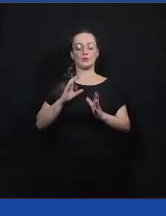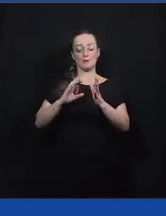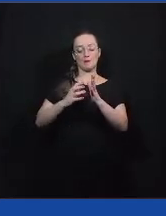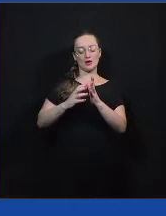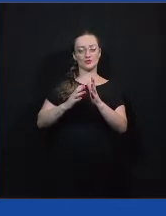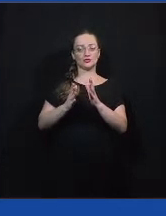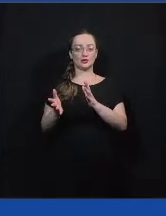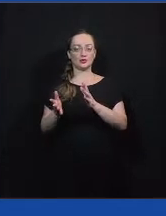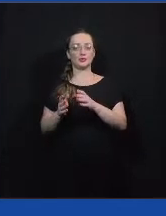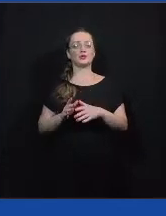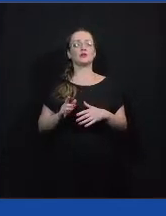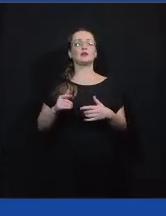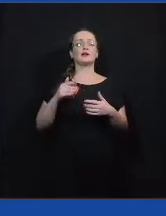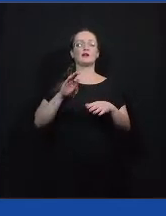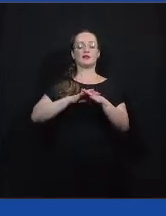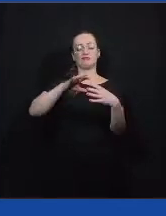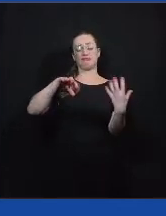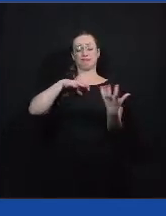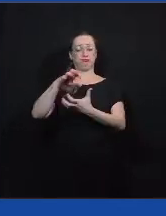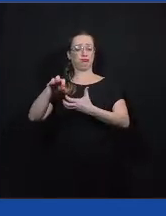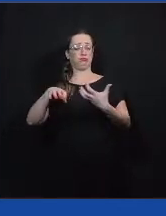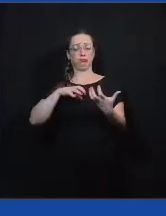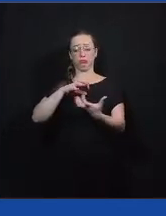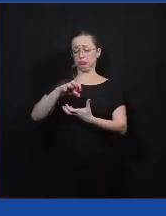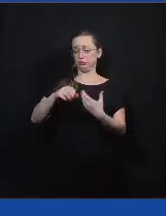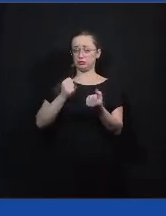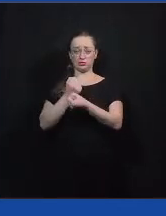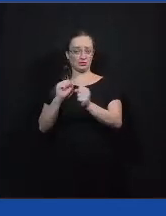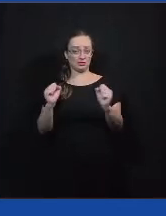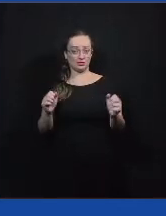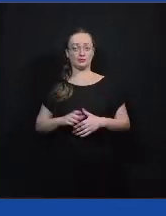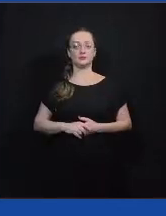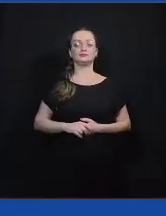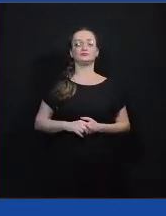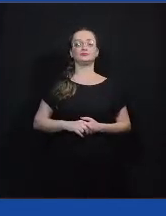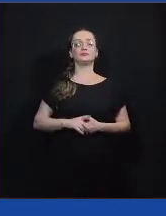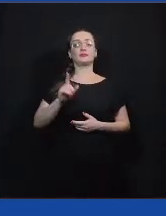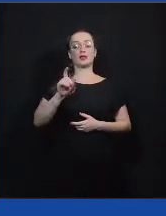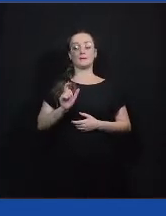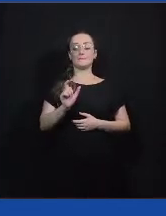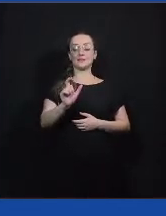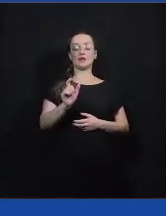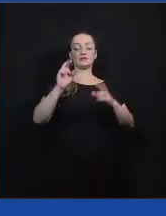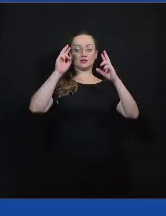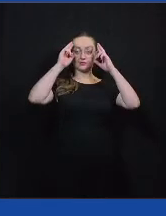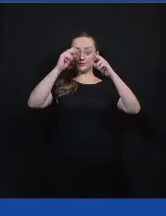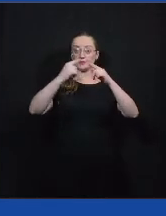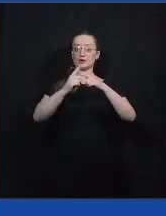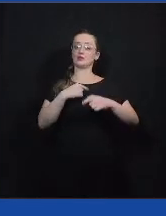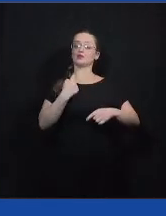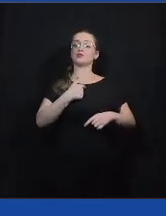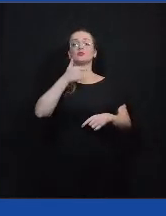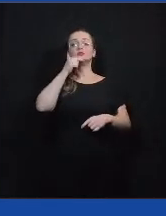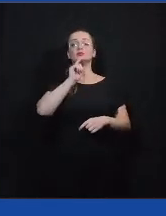e isso acaba causando um caos danado. E eu gosto dessa palavra respeito porque nós podemos